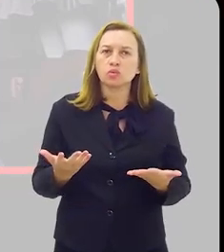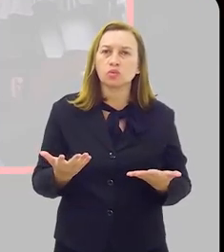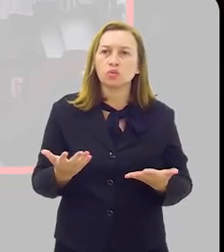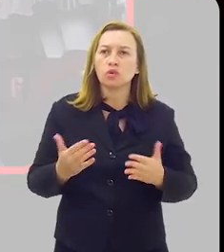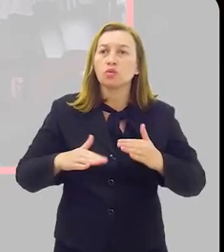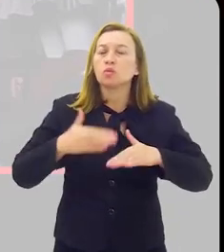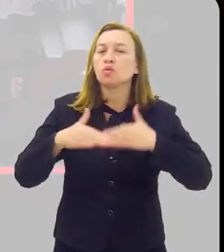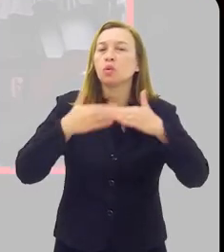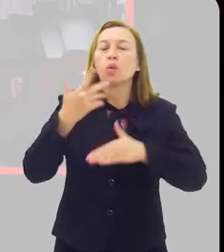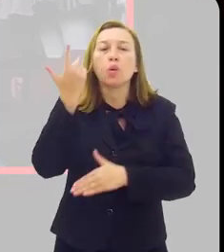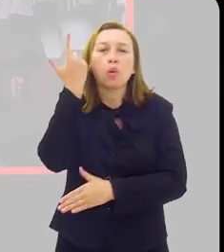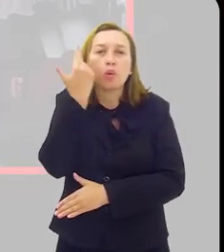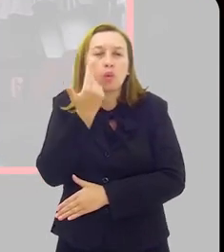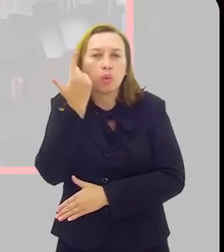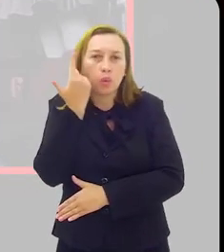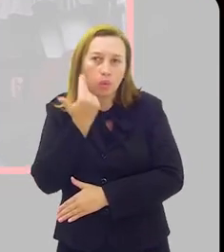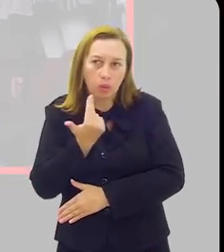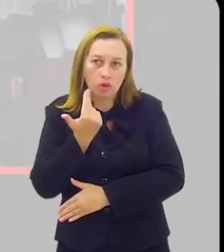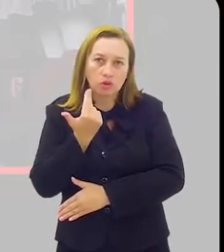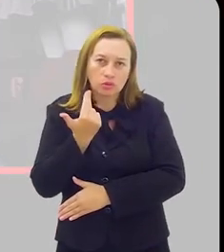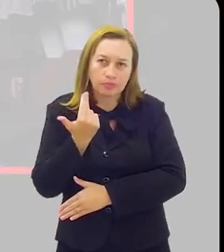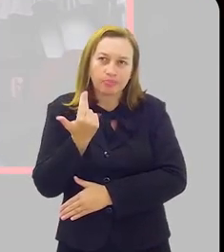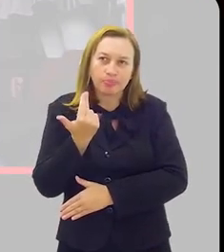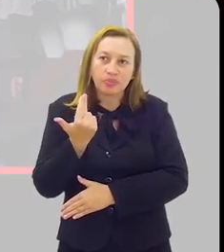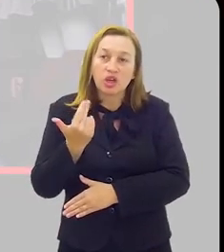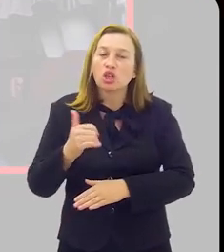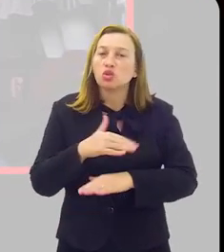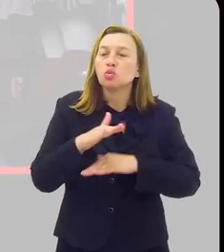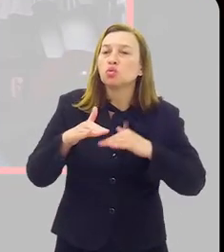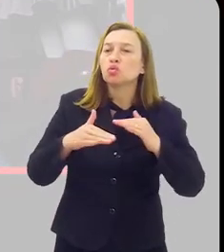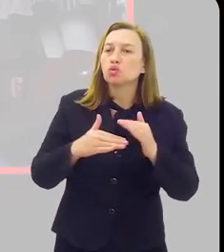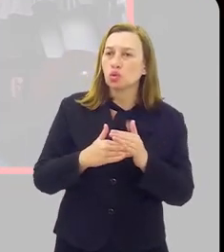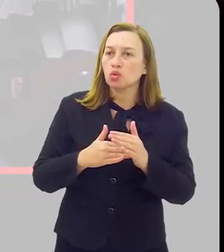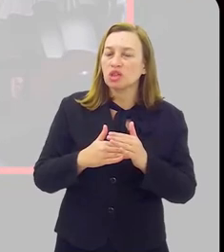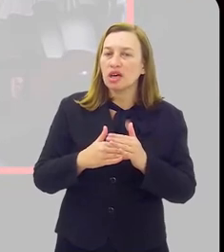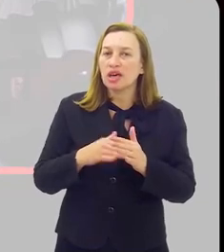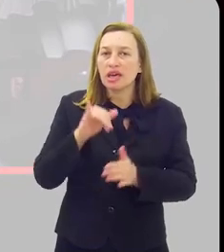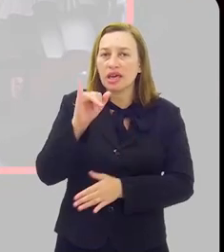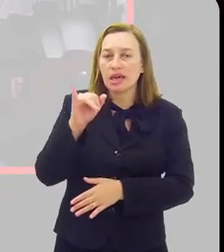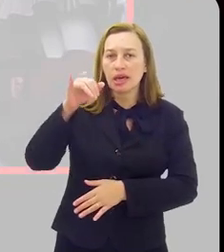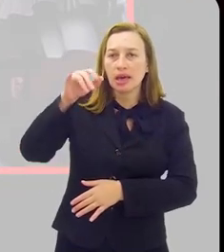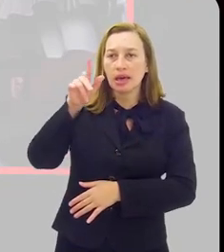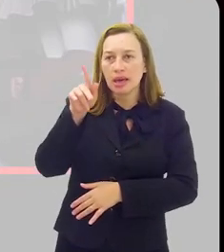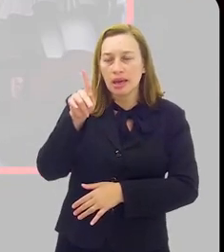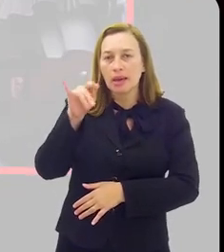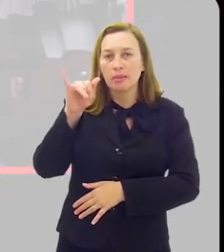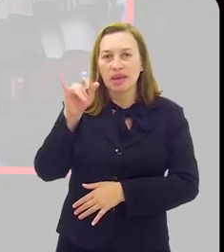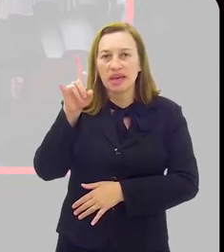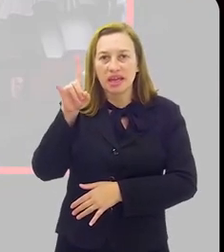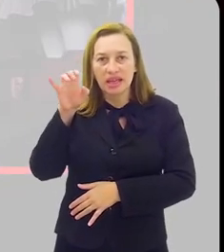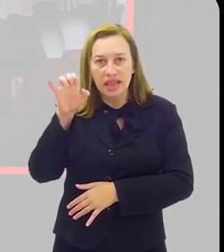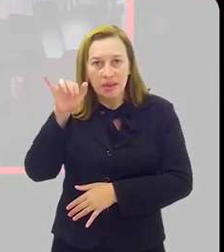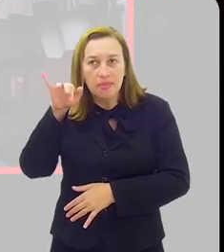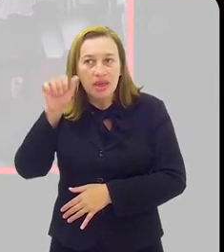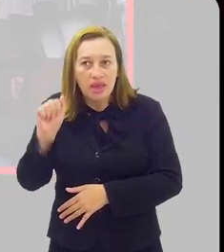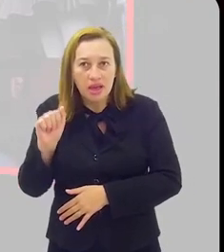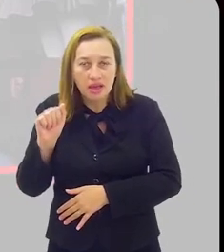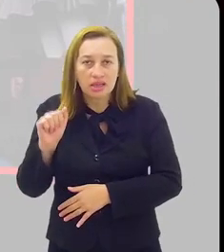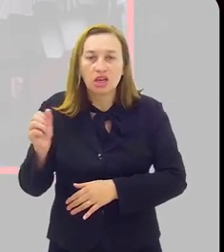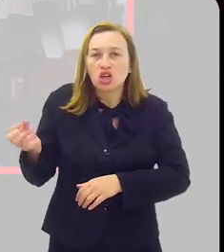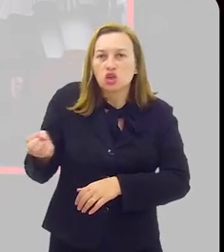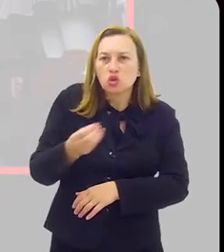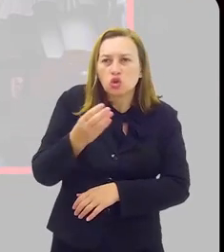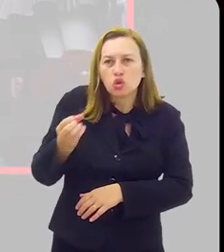digamos, a evolução natural de todas as epidemias. Então, à medida que essas